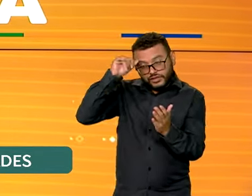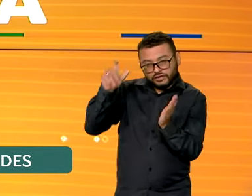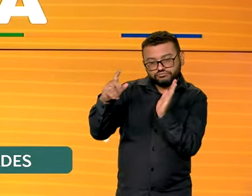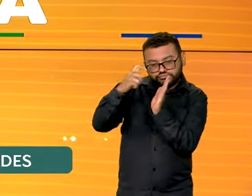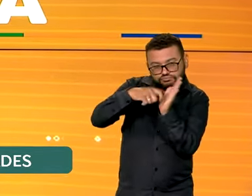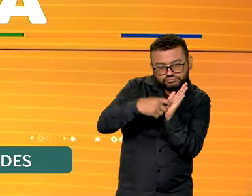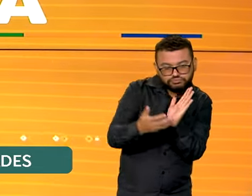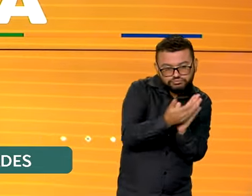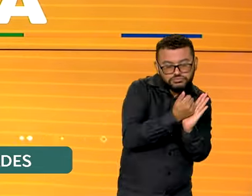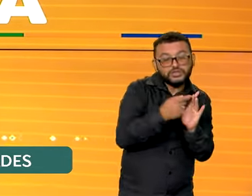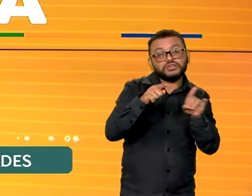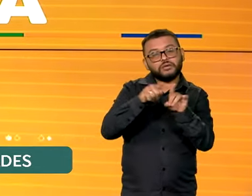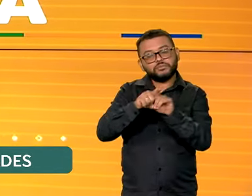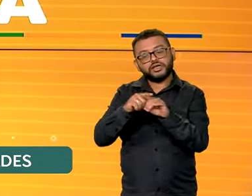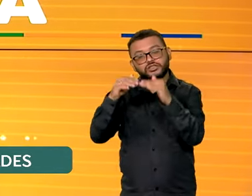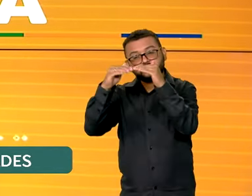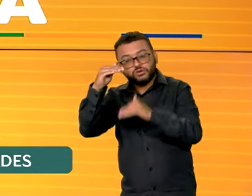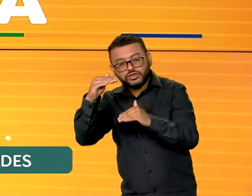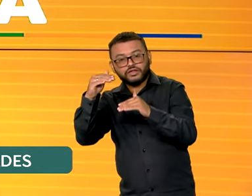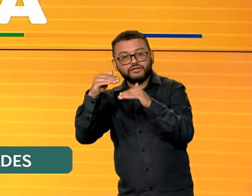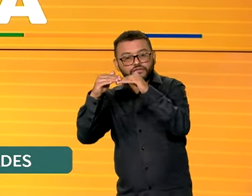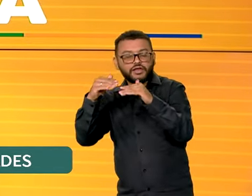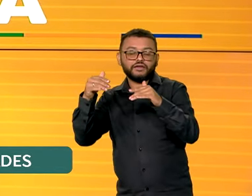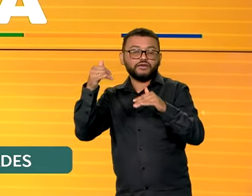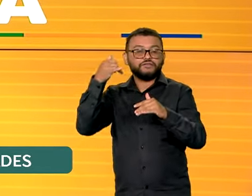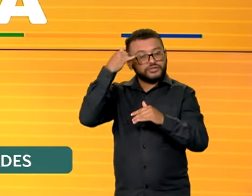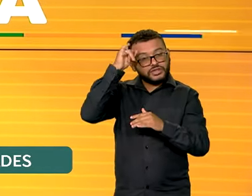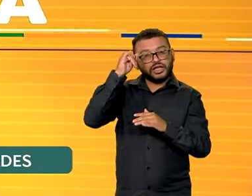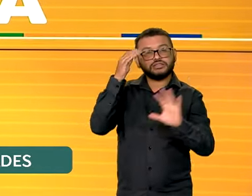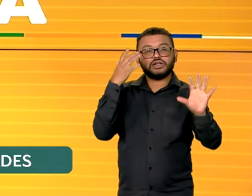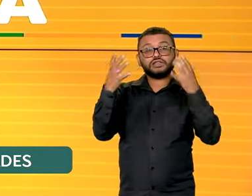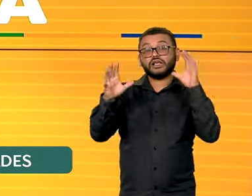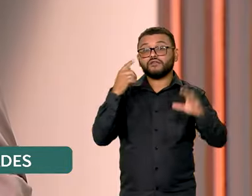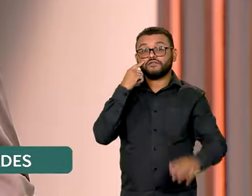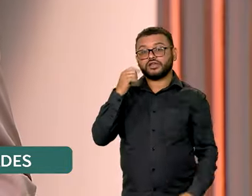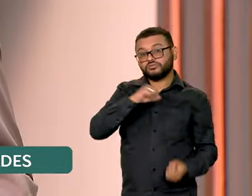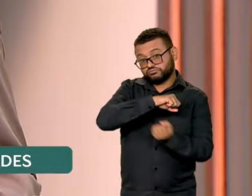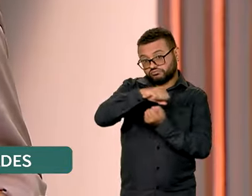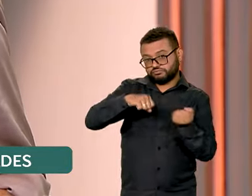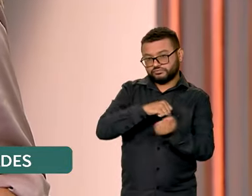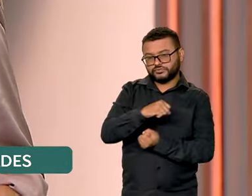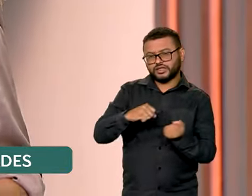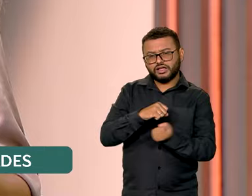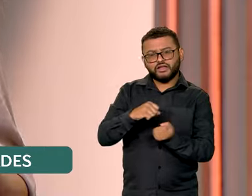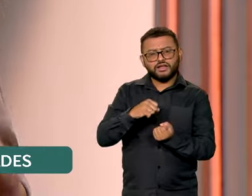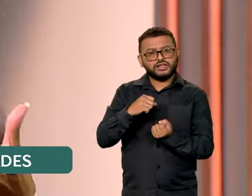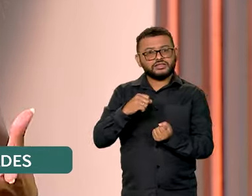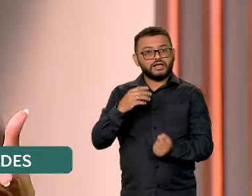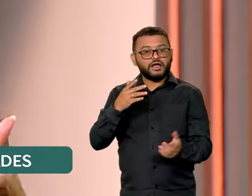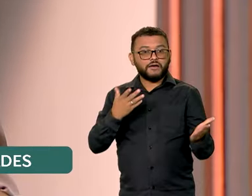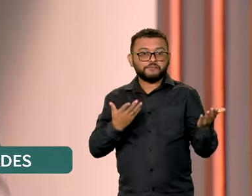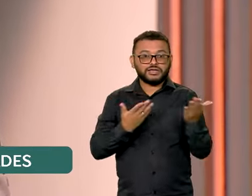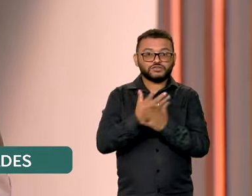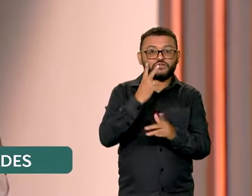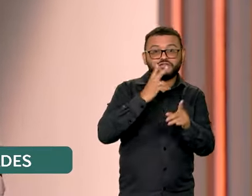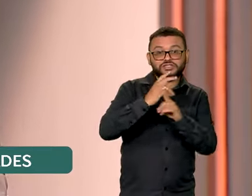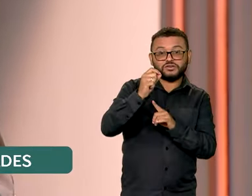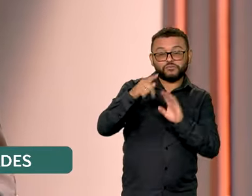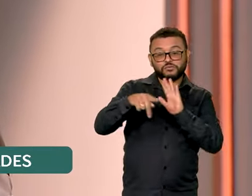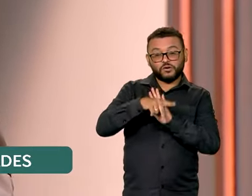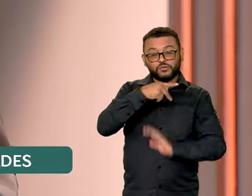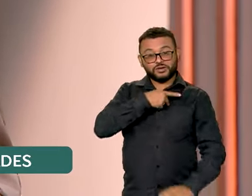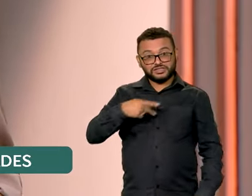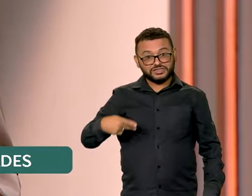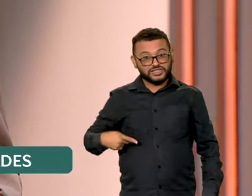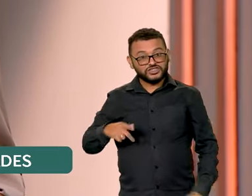desigualdades e financiamento de medidas climáticas sustentáveis. Considerado uma vitória da presidência brasileira